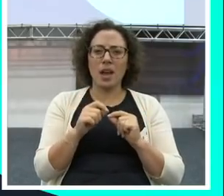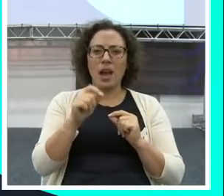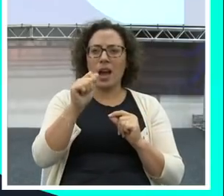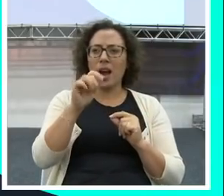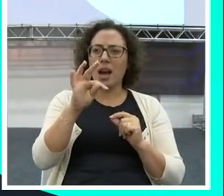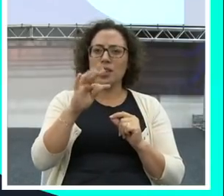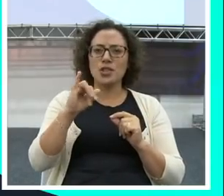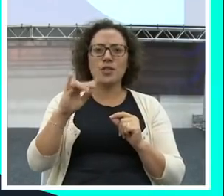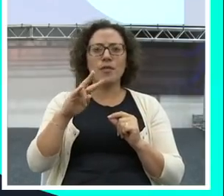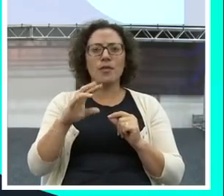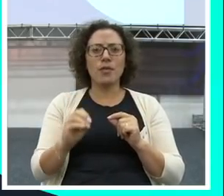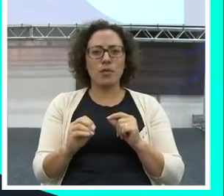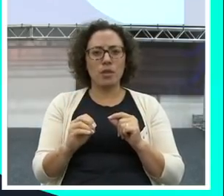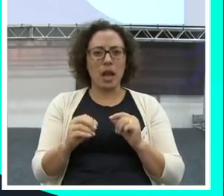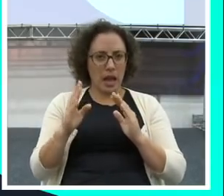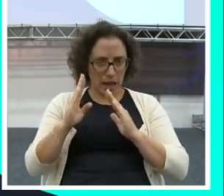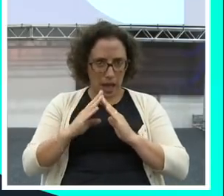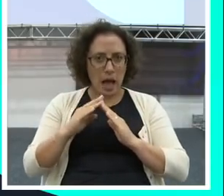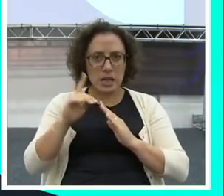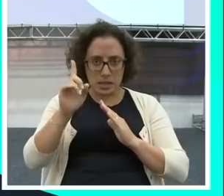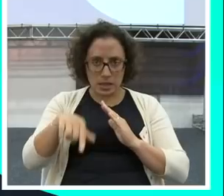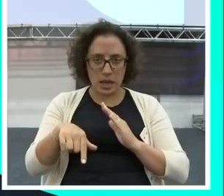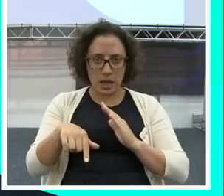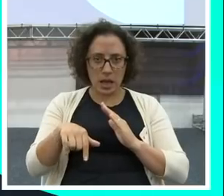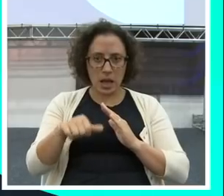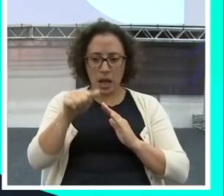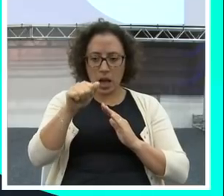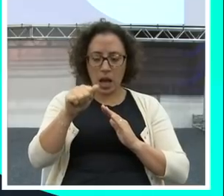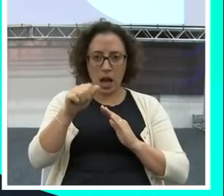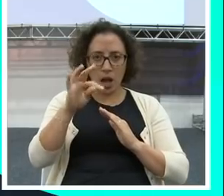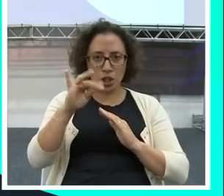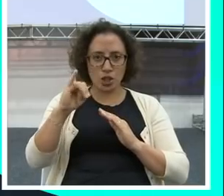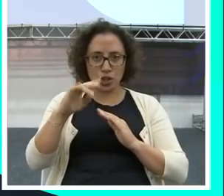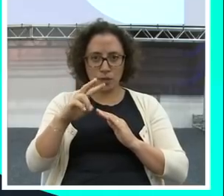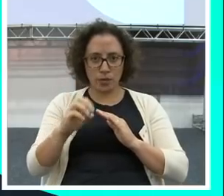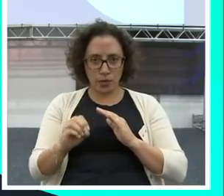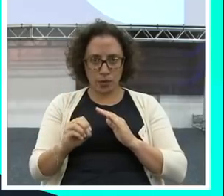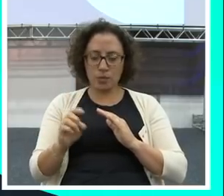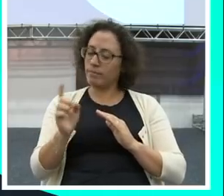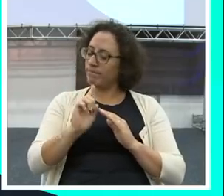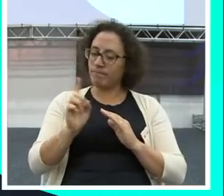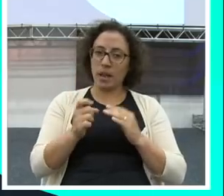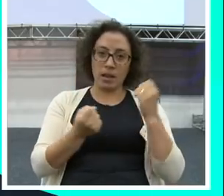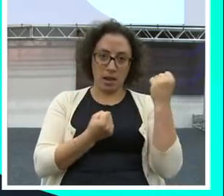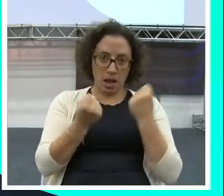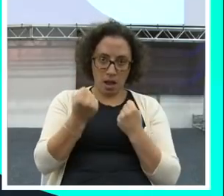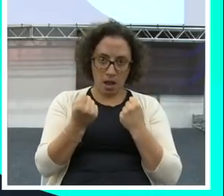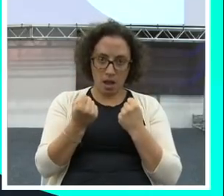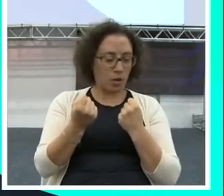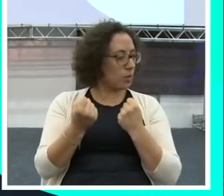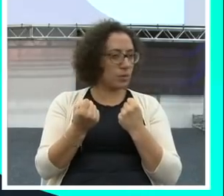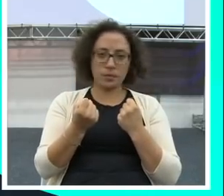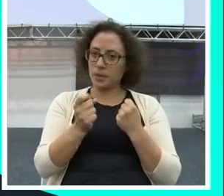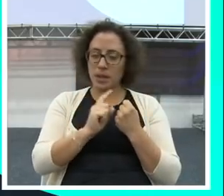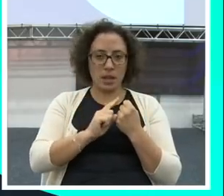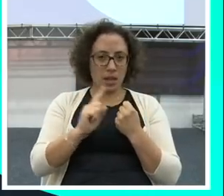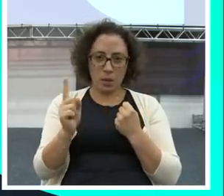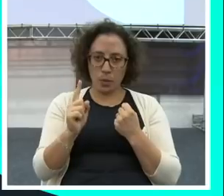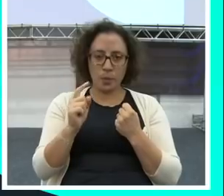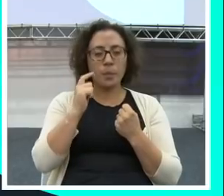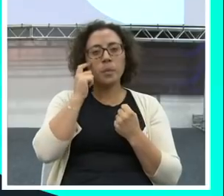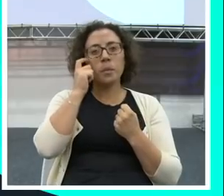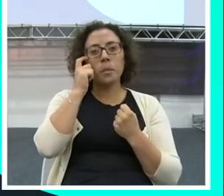Casa é seu ativo? Sim ou não? Não. Carro é seu ativo? Não.